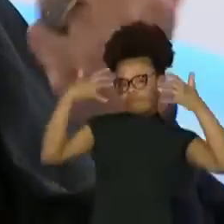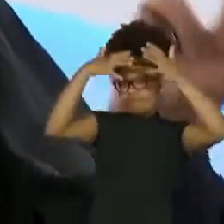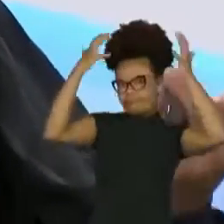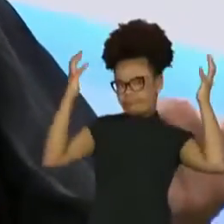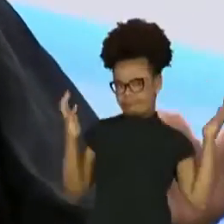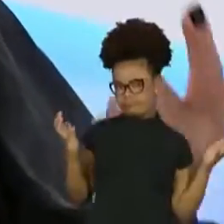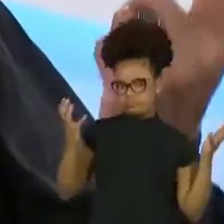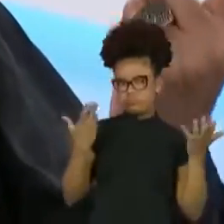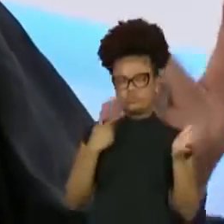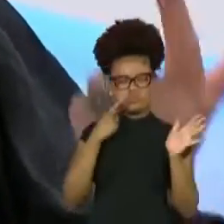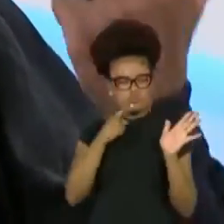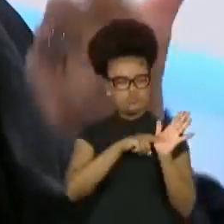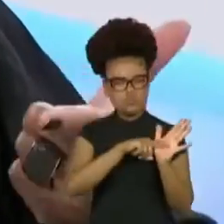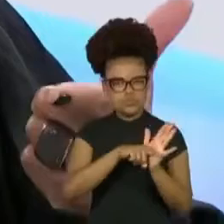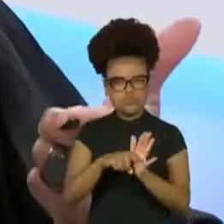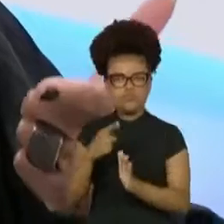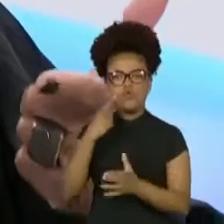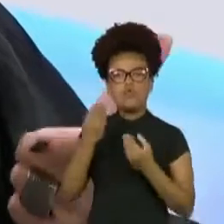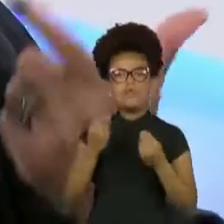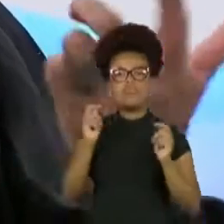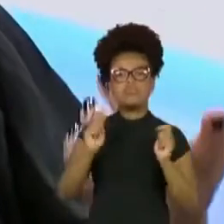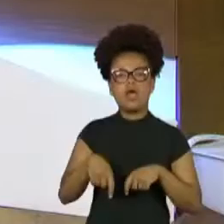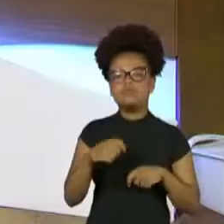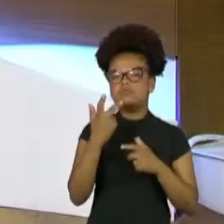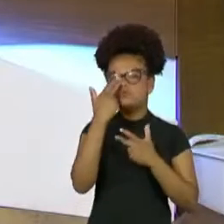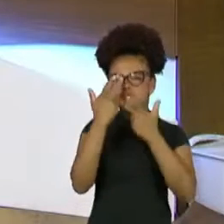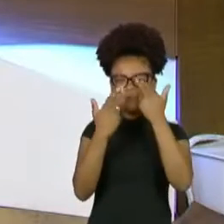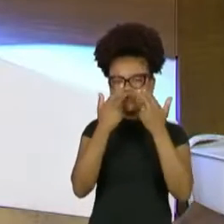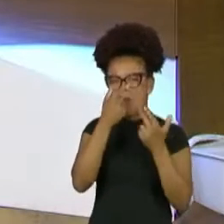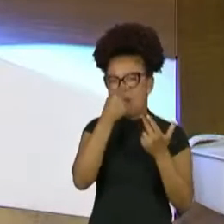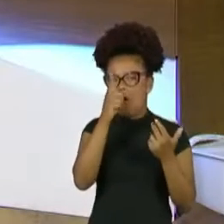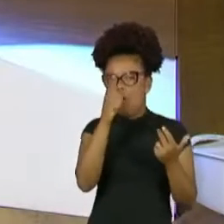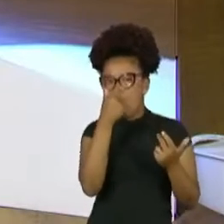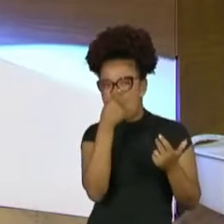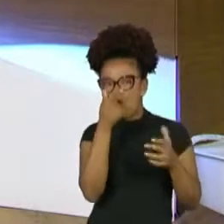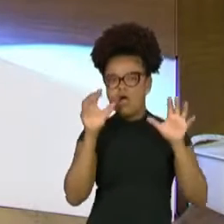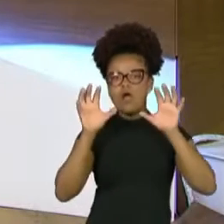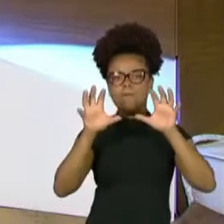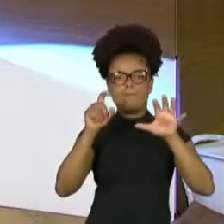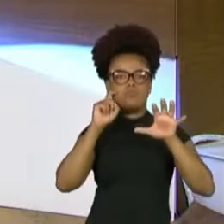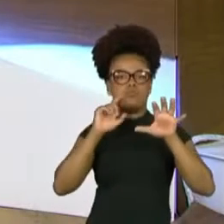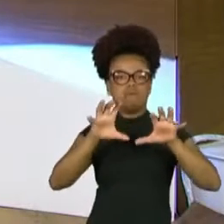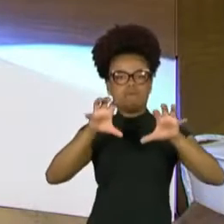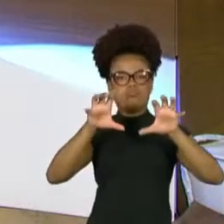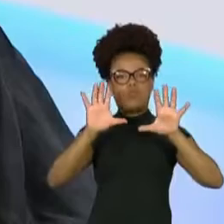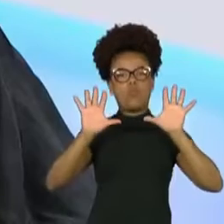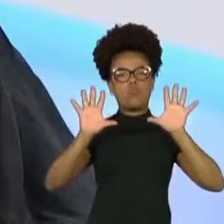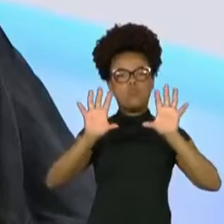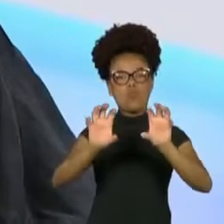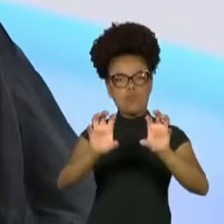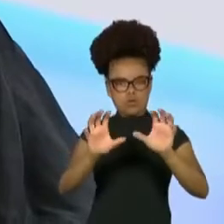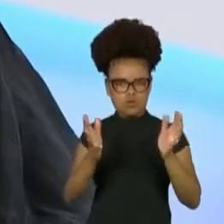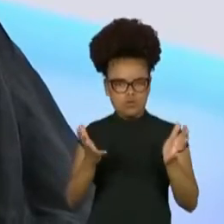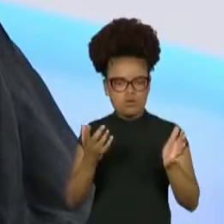a pesquisar se existia uma cirurgia para diminuir o bumbum. Olha que loucura, quer dizer, é um crime, né? É um crime,